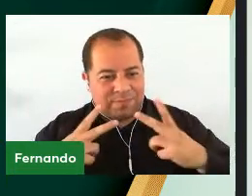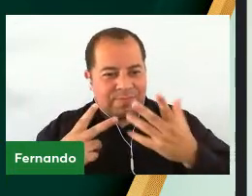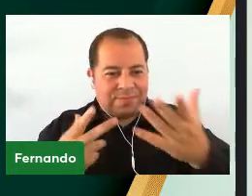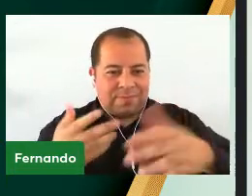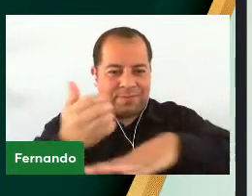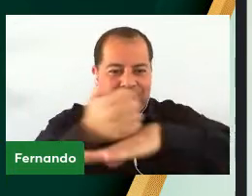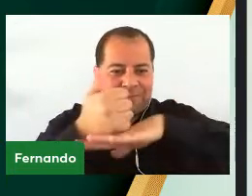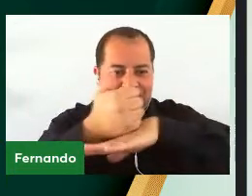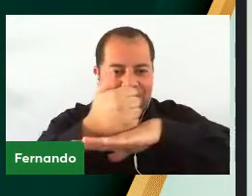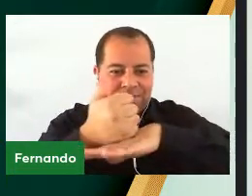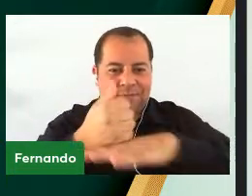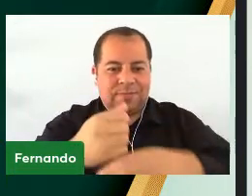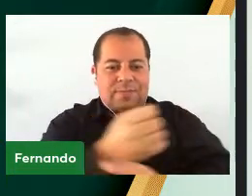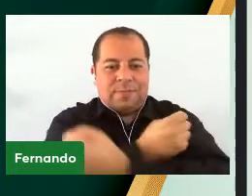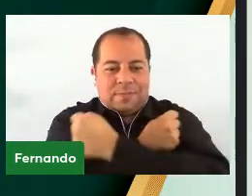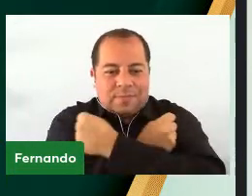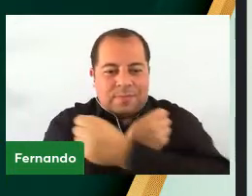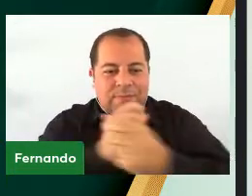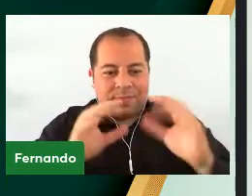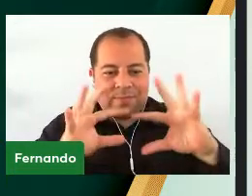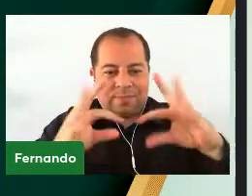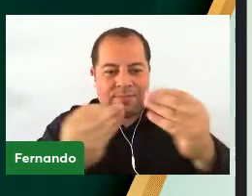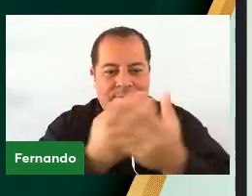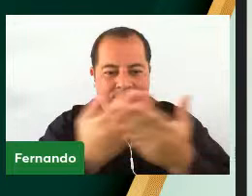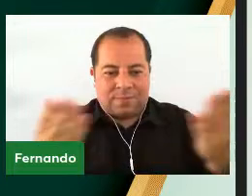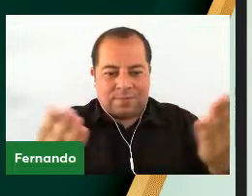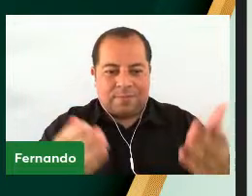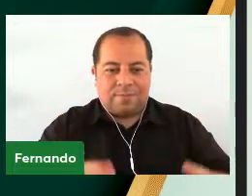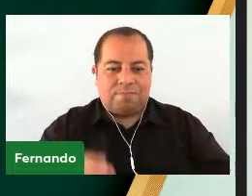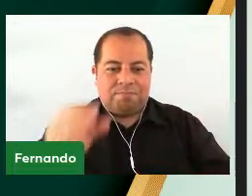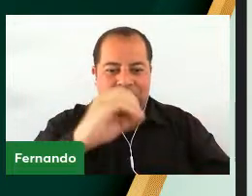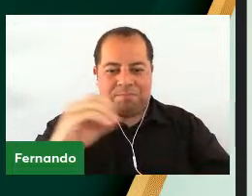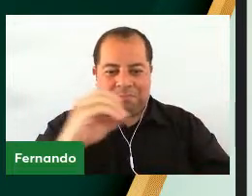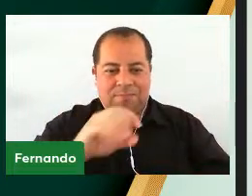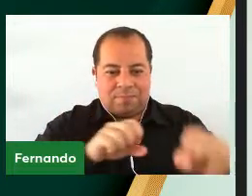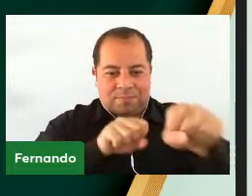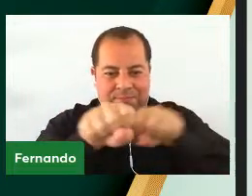Um grande abraço a todos e uma excelente colação de grau.